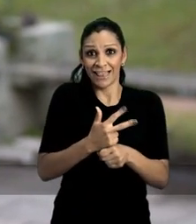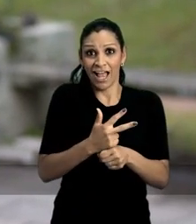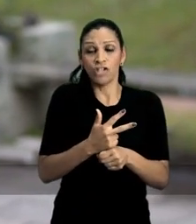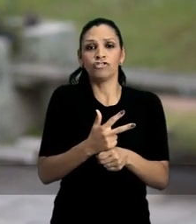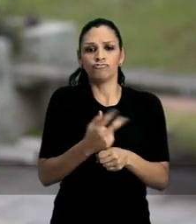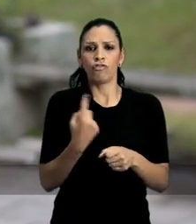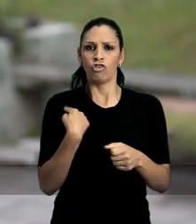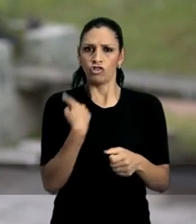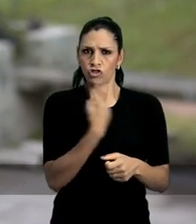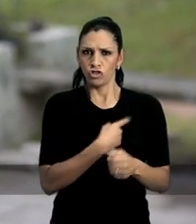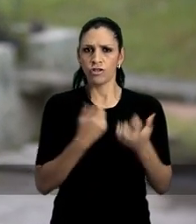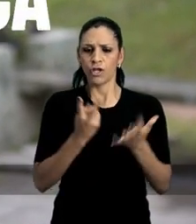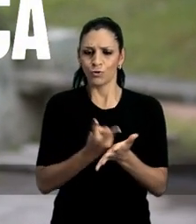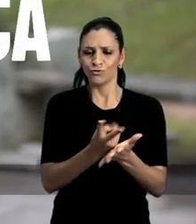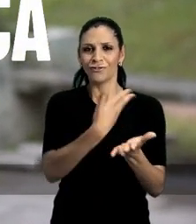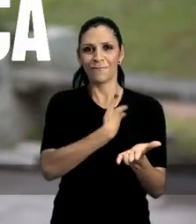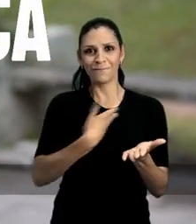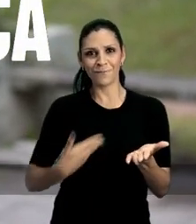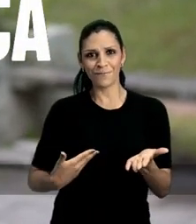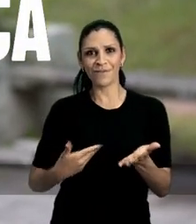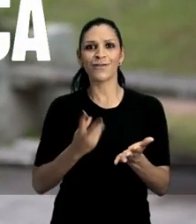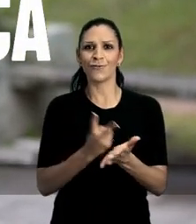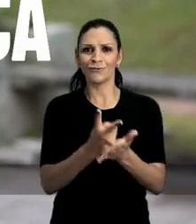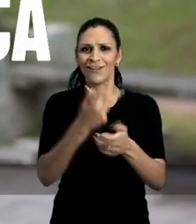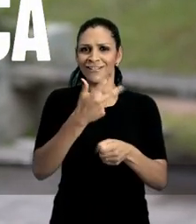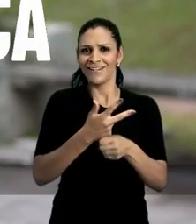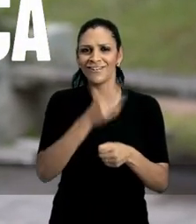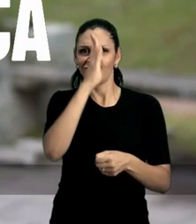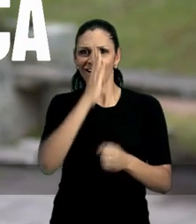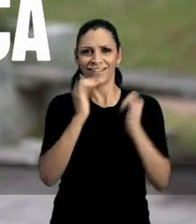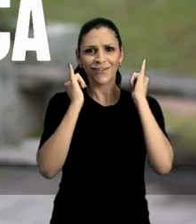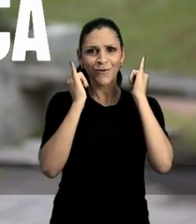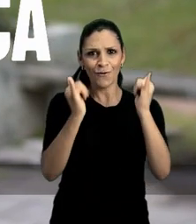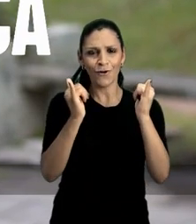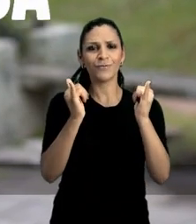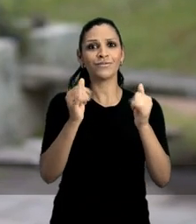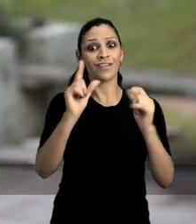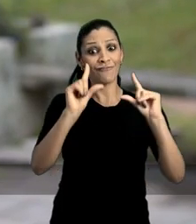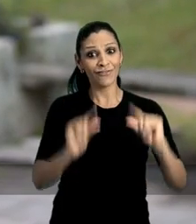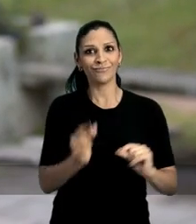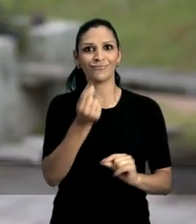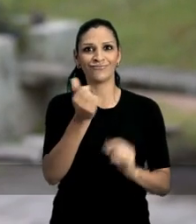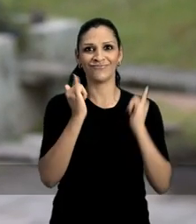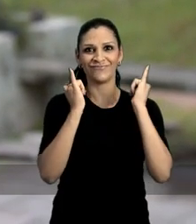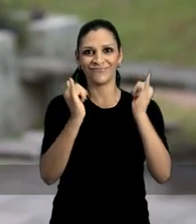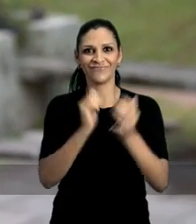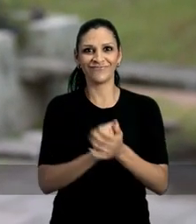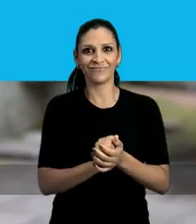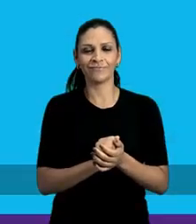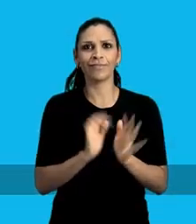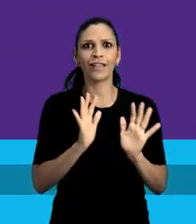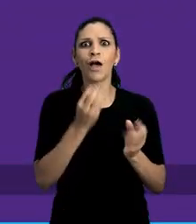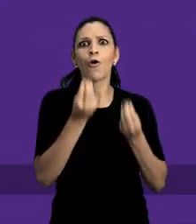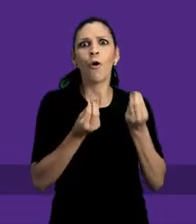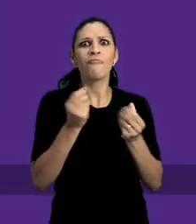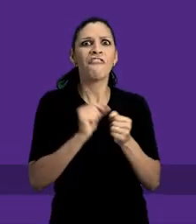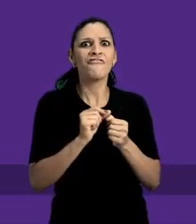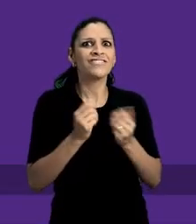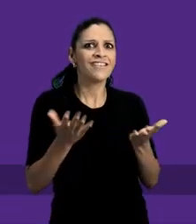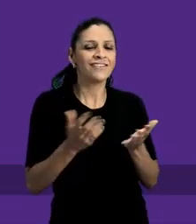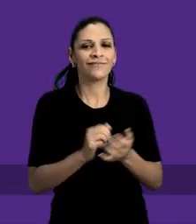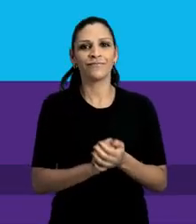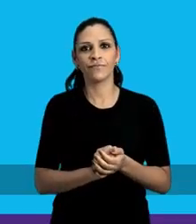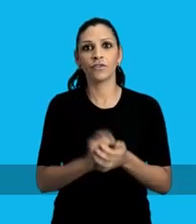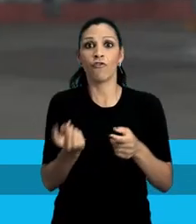idosos, nós vamos manter a Carris pública, manter a isenção para os idosos e reduzir o preço da passagem. Boa! E como vai